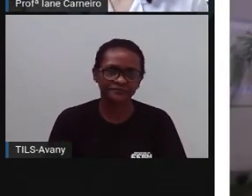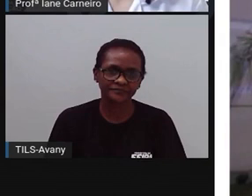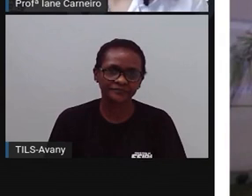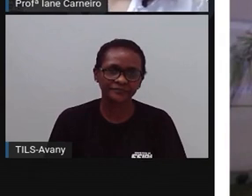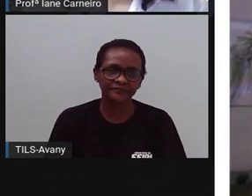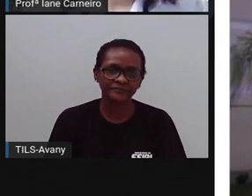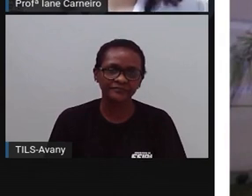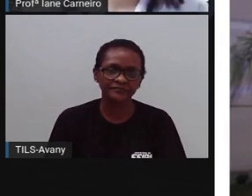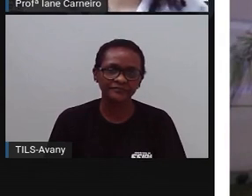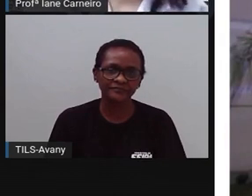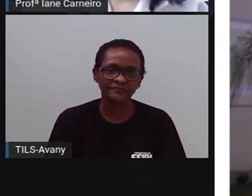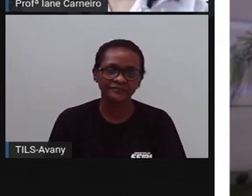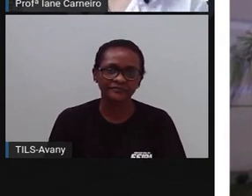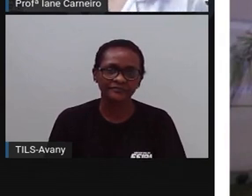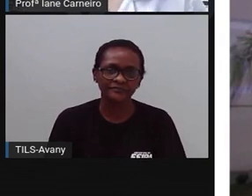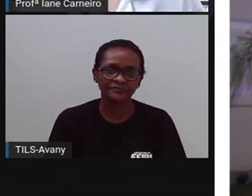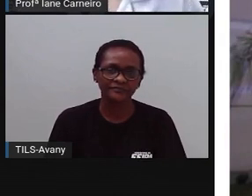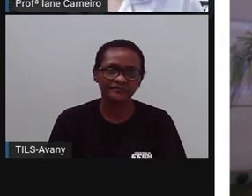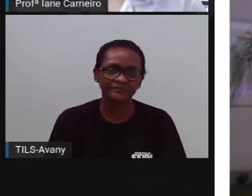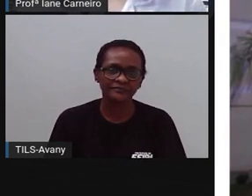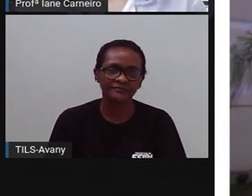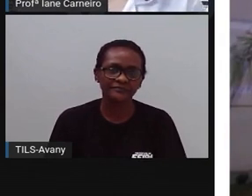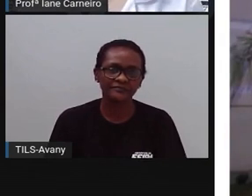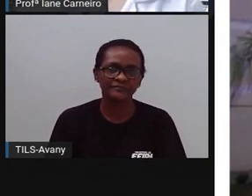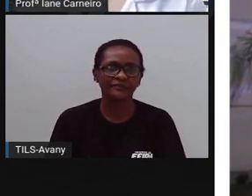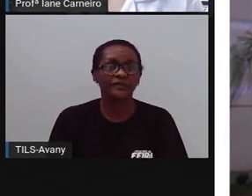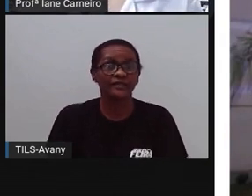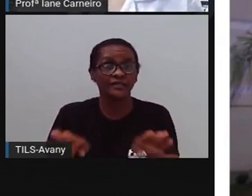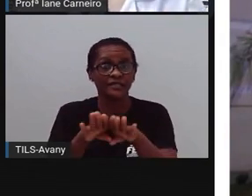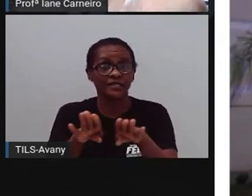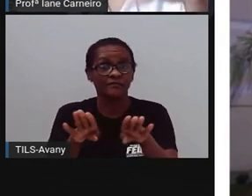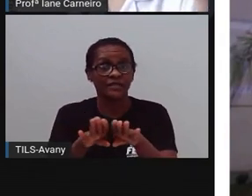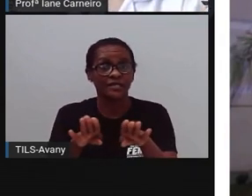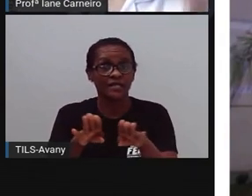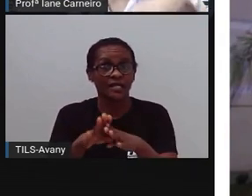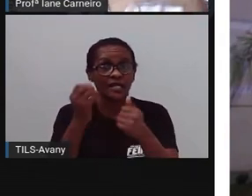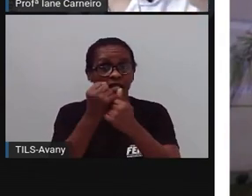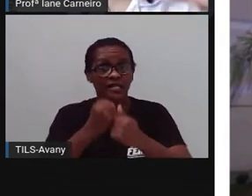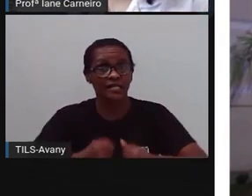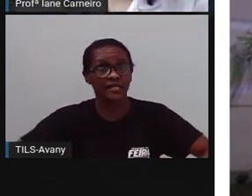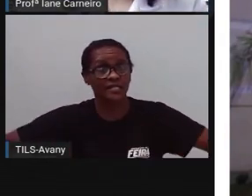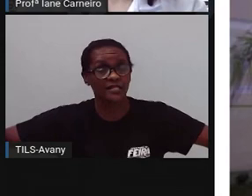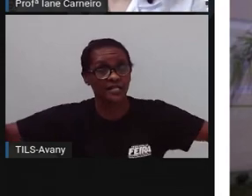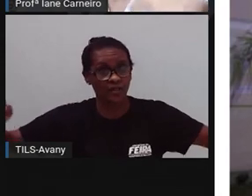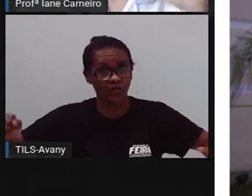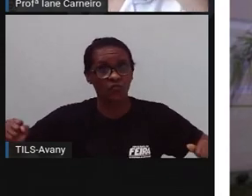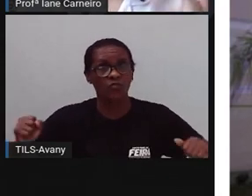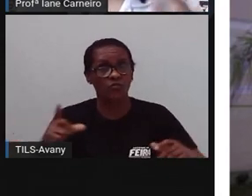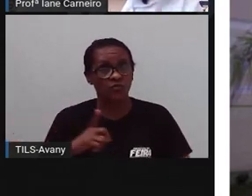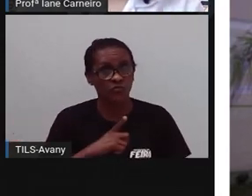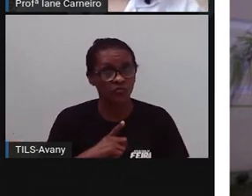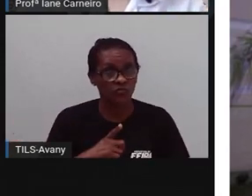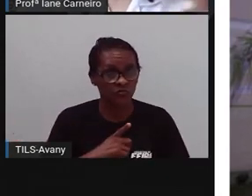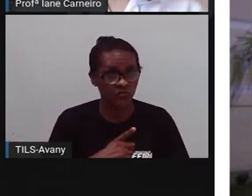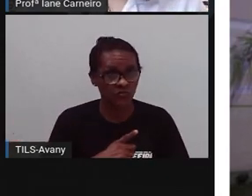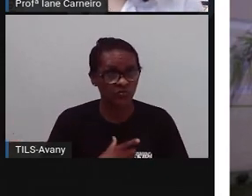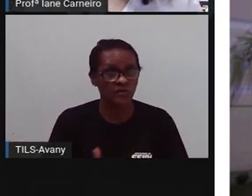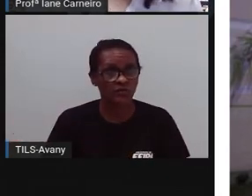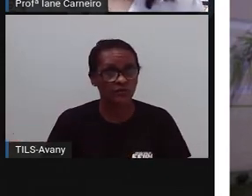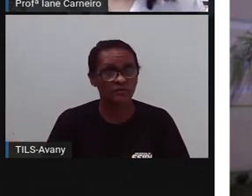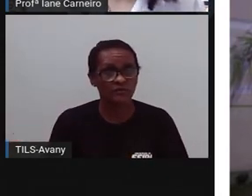Esse museu aqui, o Casarão Foge da Mota, também faz exposições de artes, de